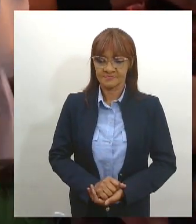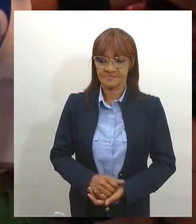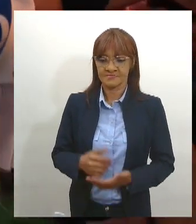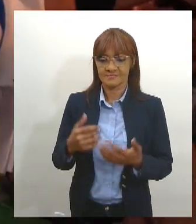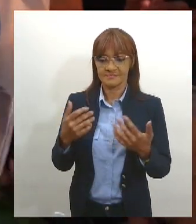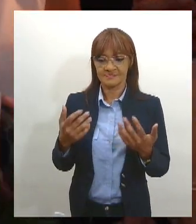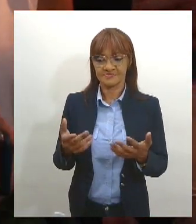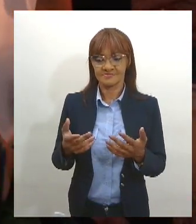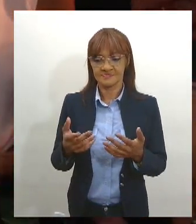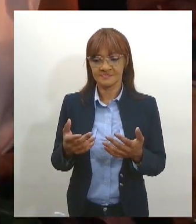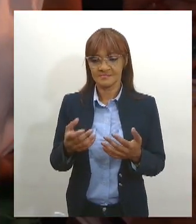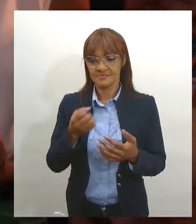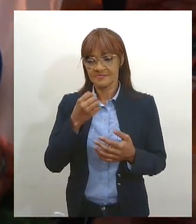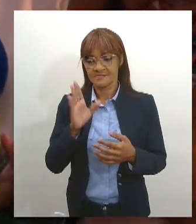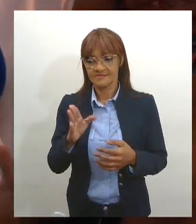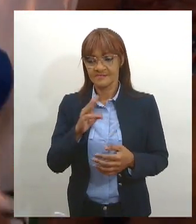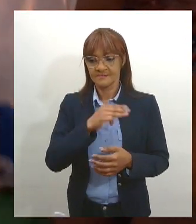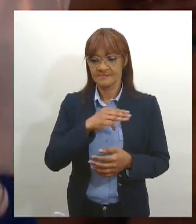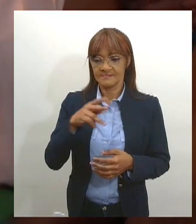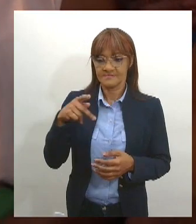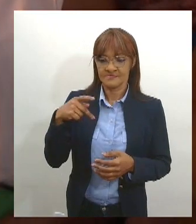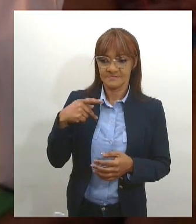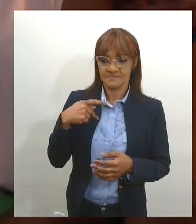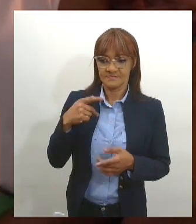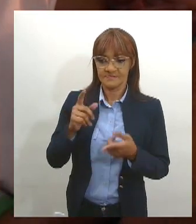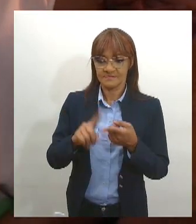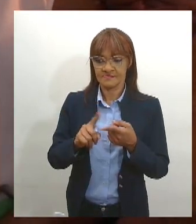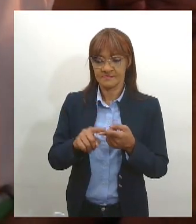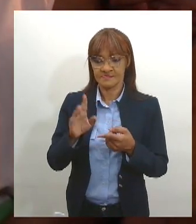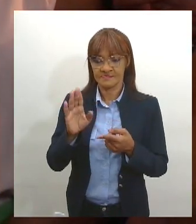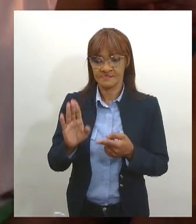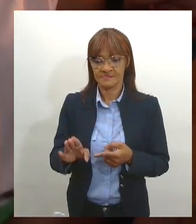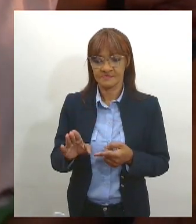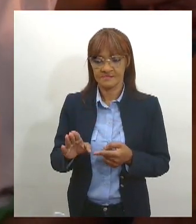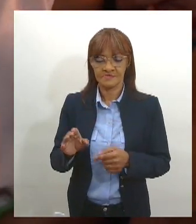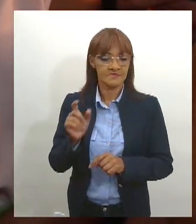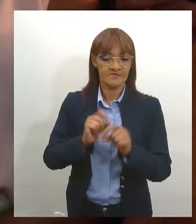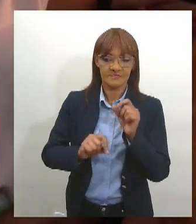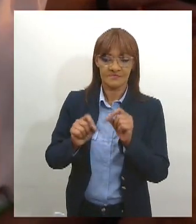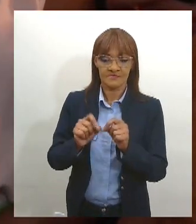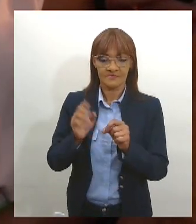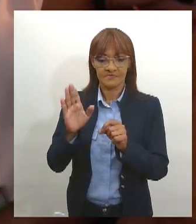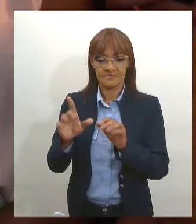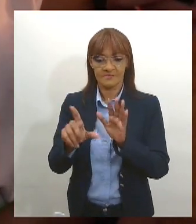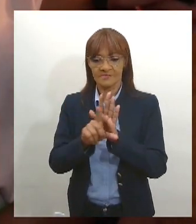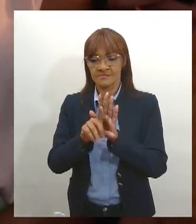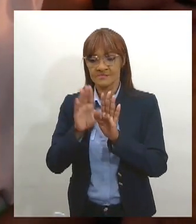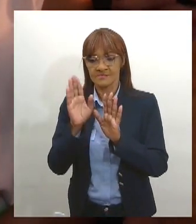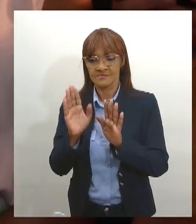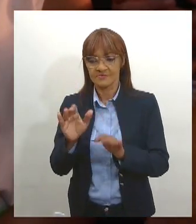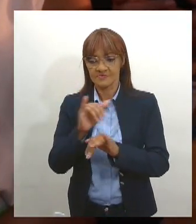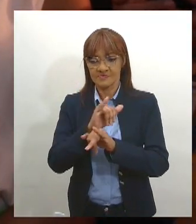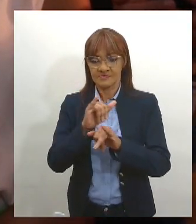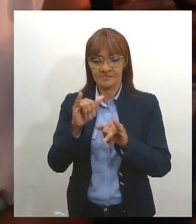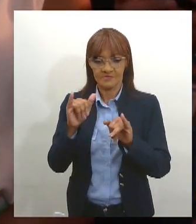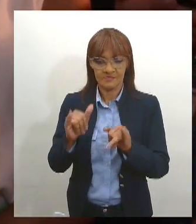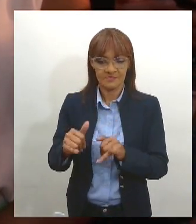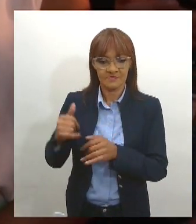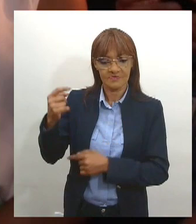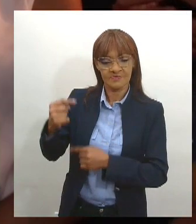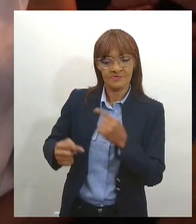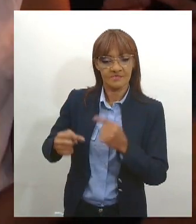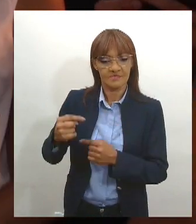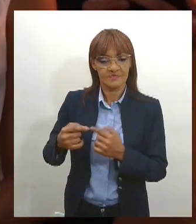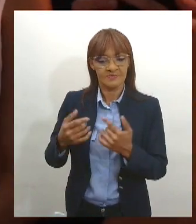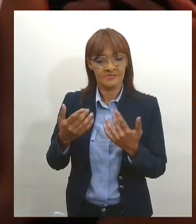do Ministério Público e unanimidade dentro do TJ. Isso obviamente embora a lei me diga que eu tenho o direito de escolha numa lista tripla o caminho é